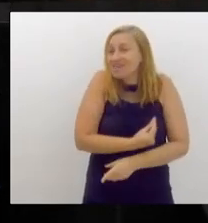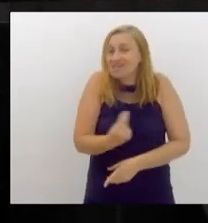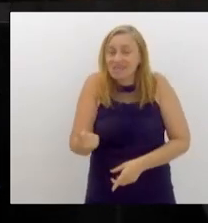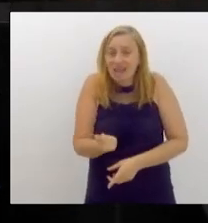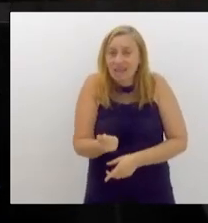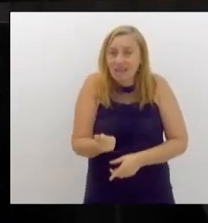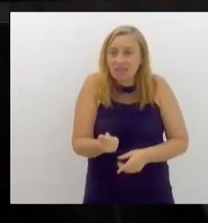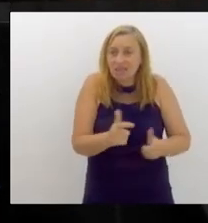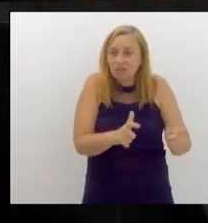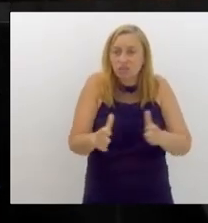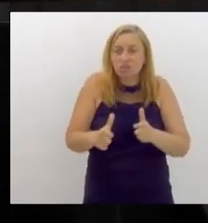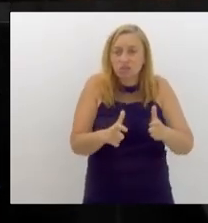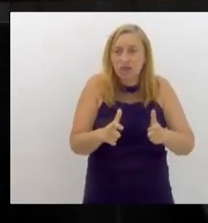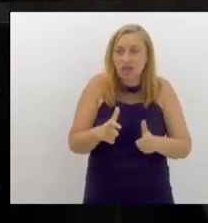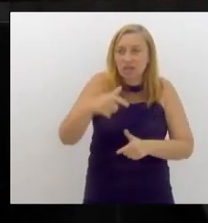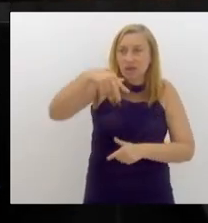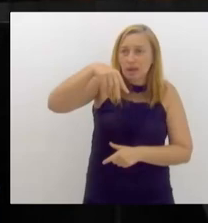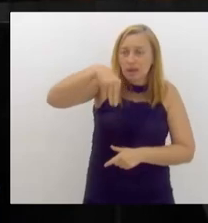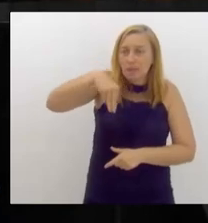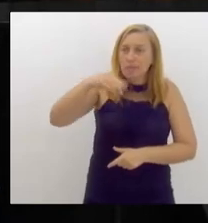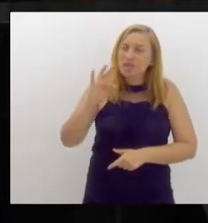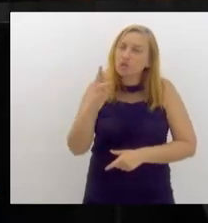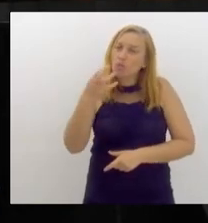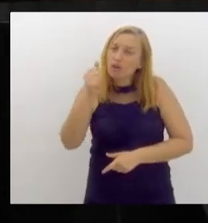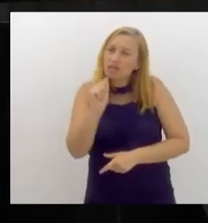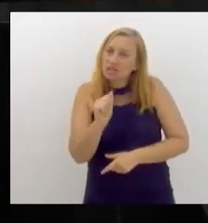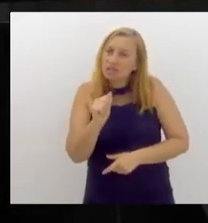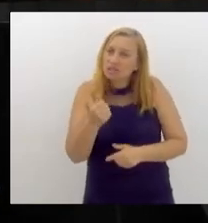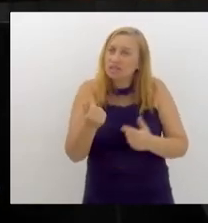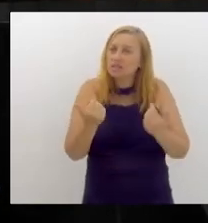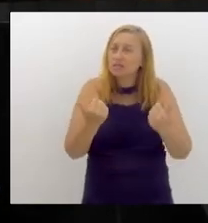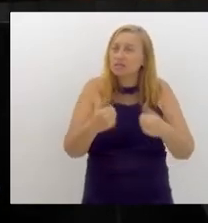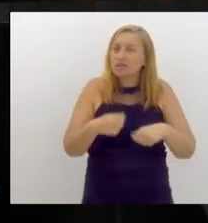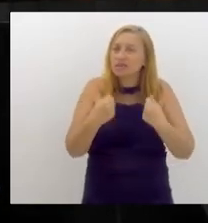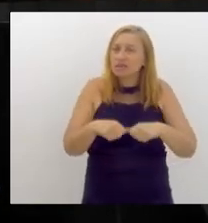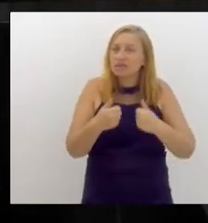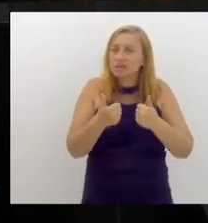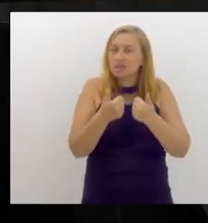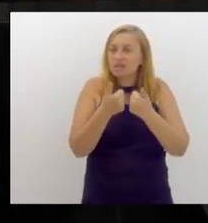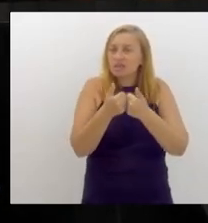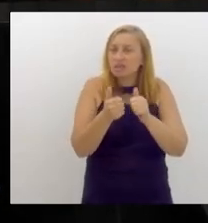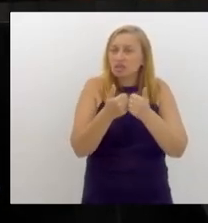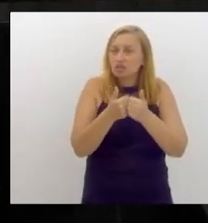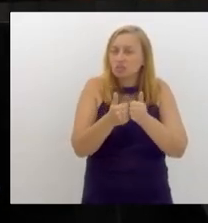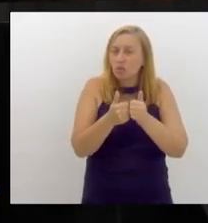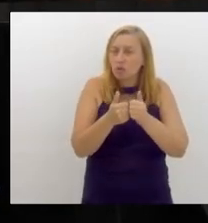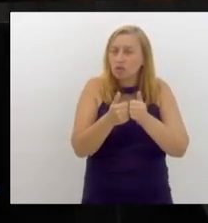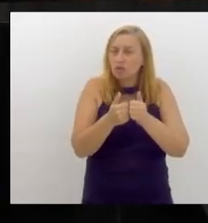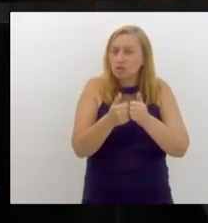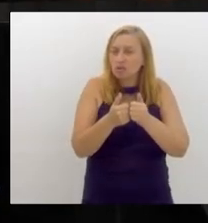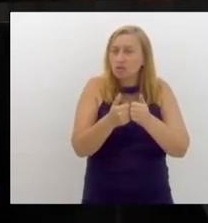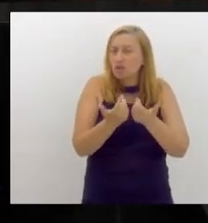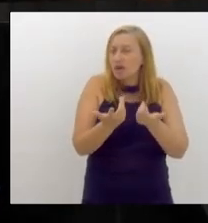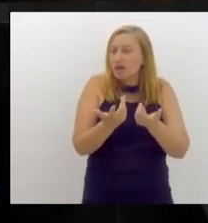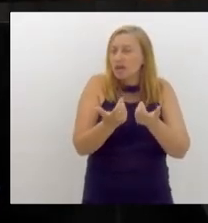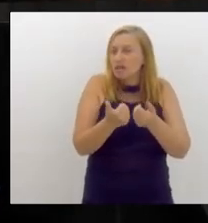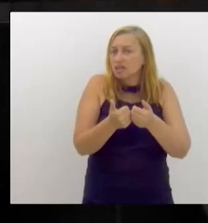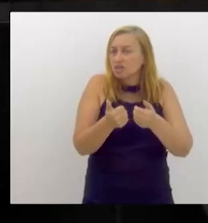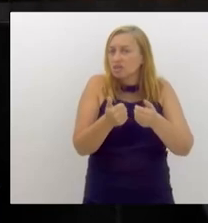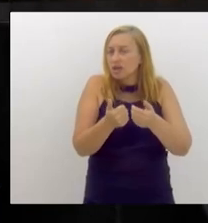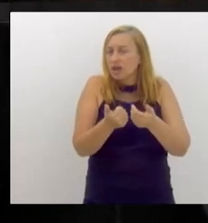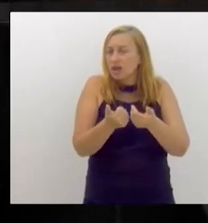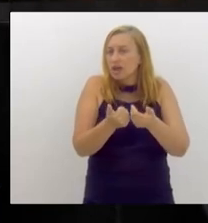das regiões metropolitanas tem que ser o transporte sob trilhos. Não tem outra saída.